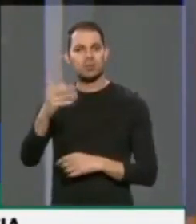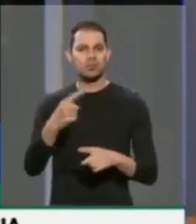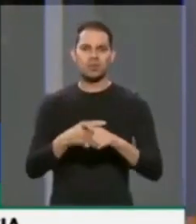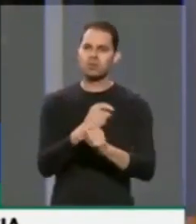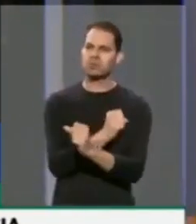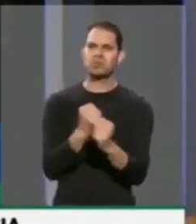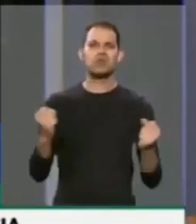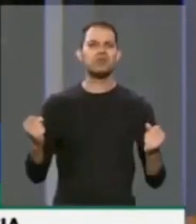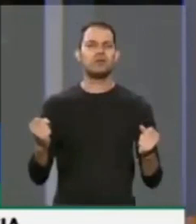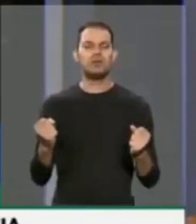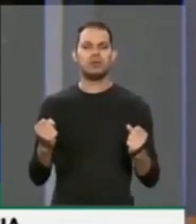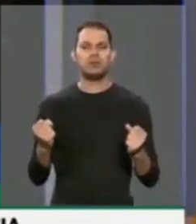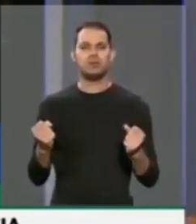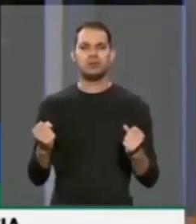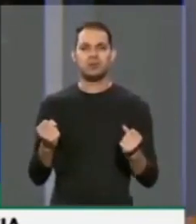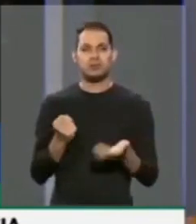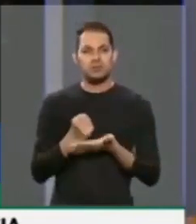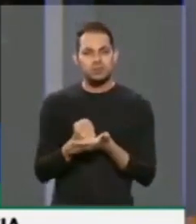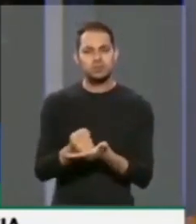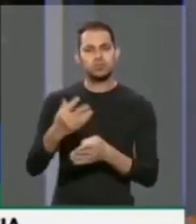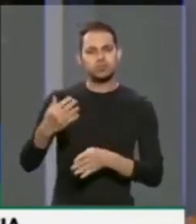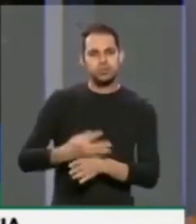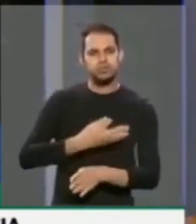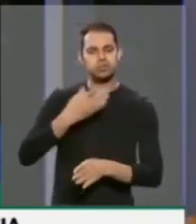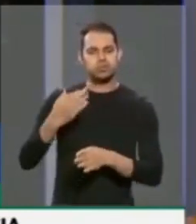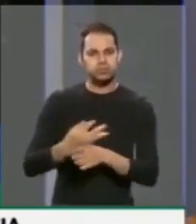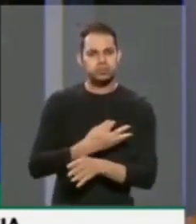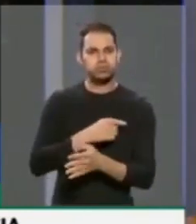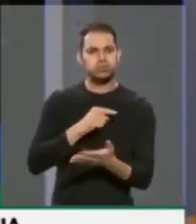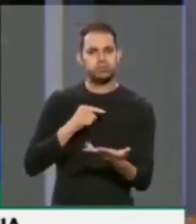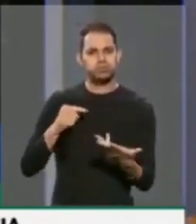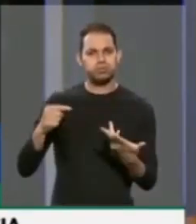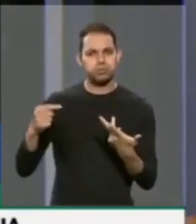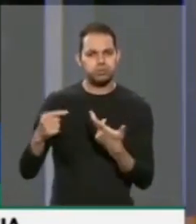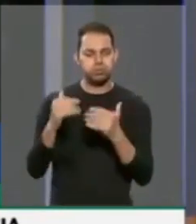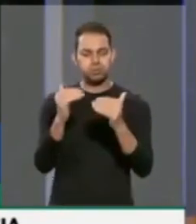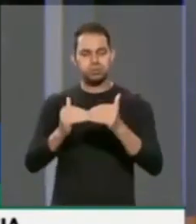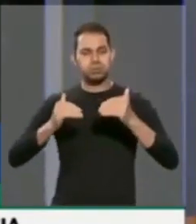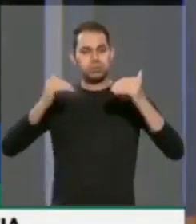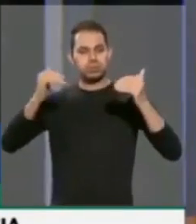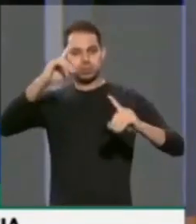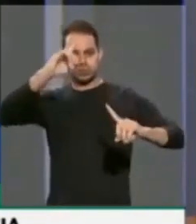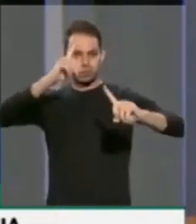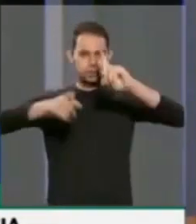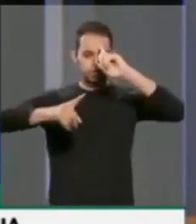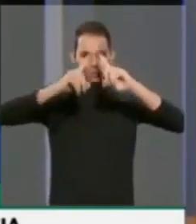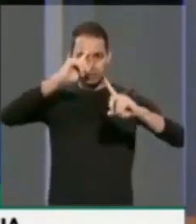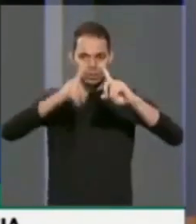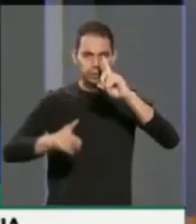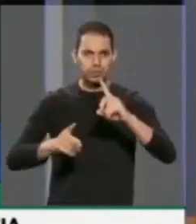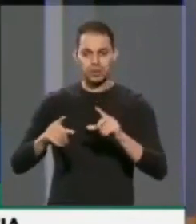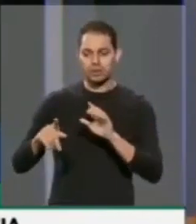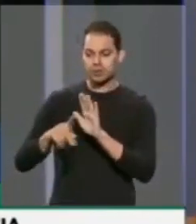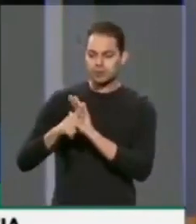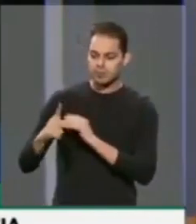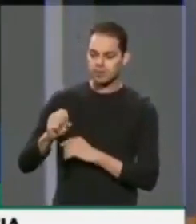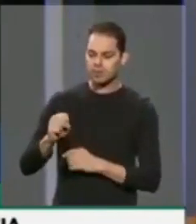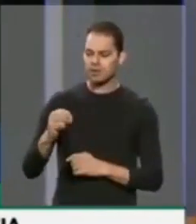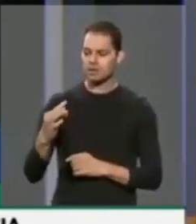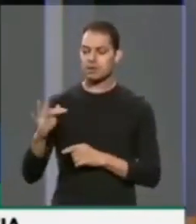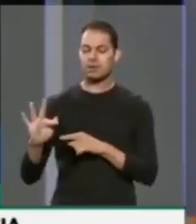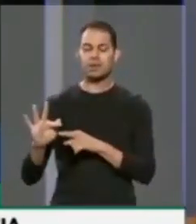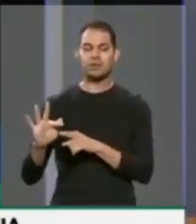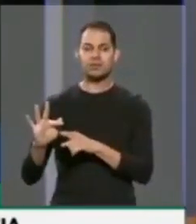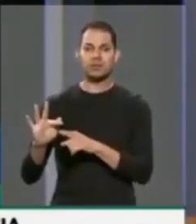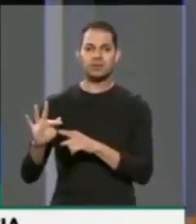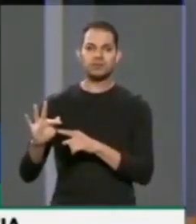possível mais sustentar tanto totalitarismo e arbitrariedade por parte do STF, o Supremo